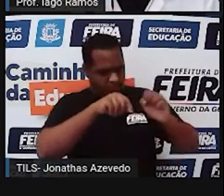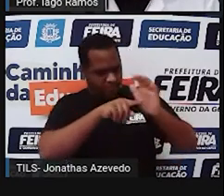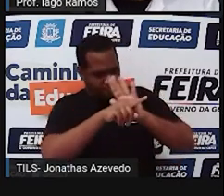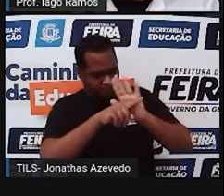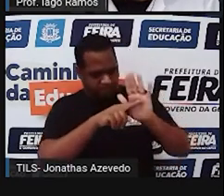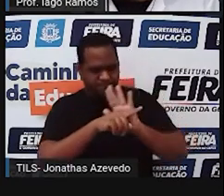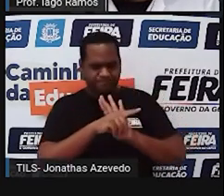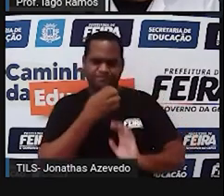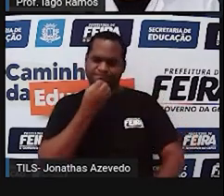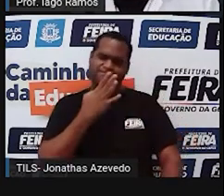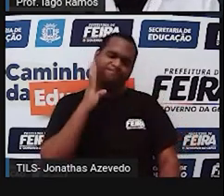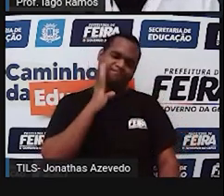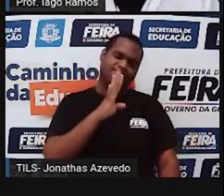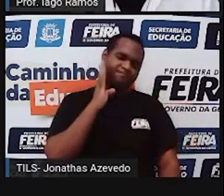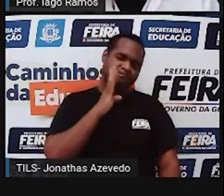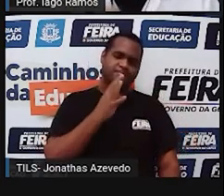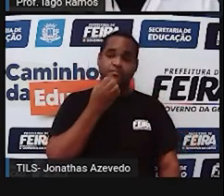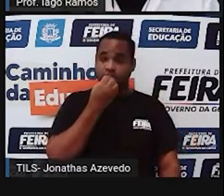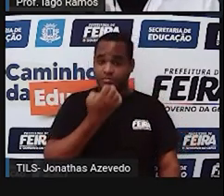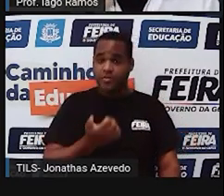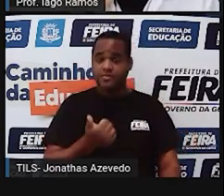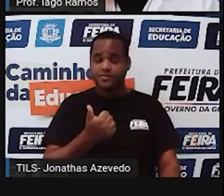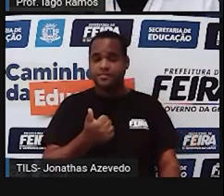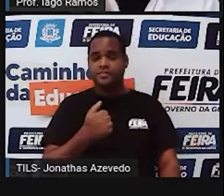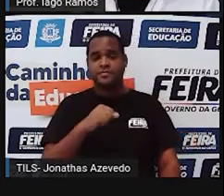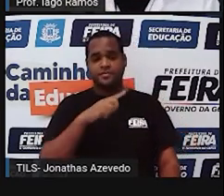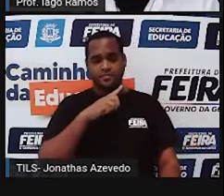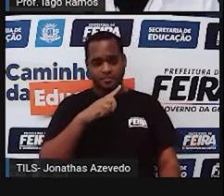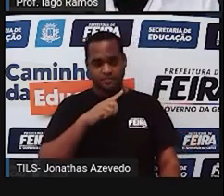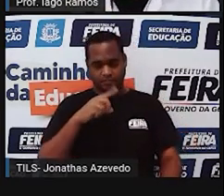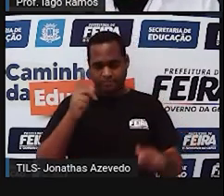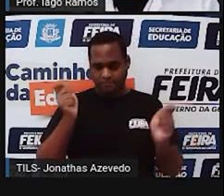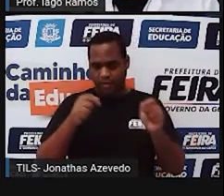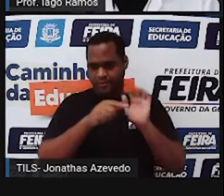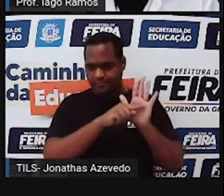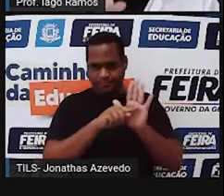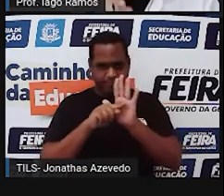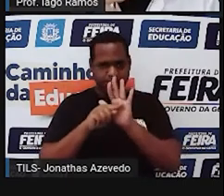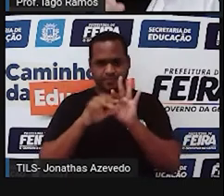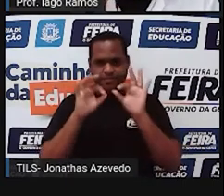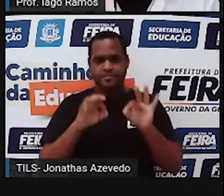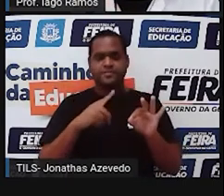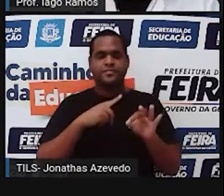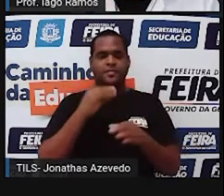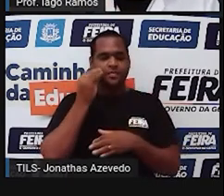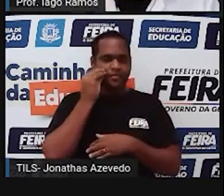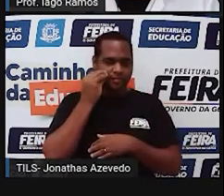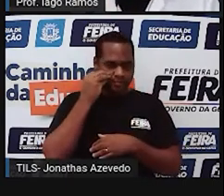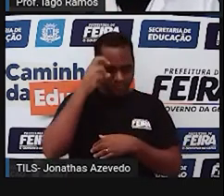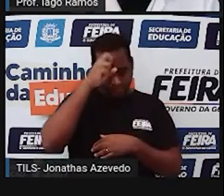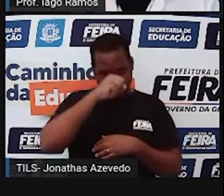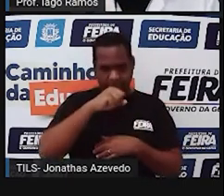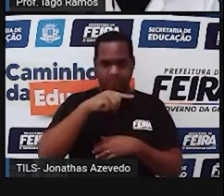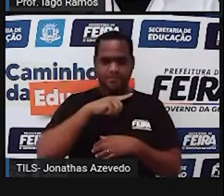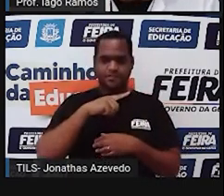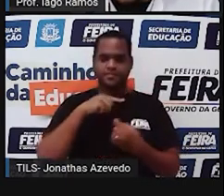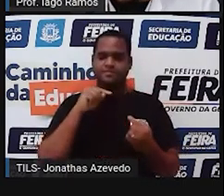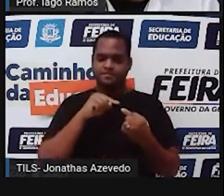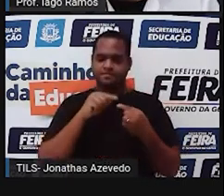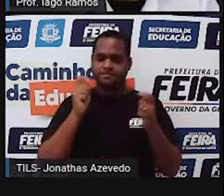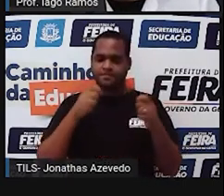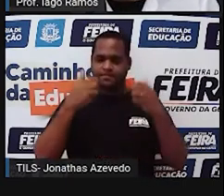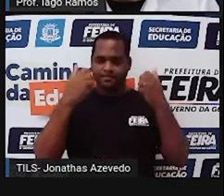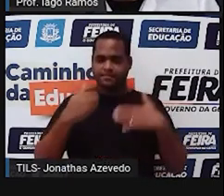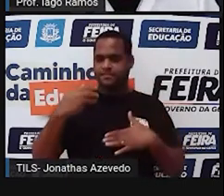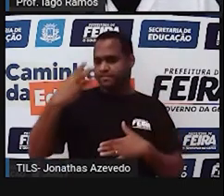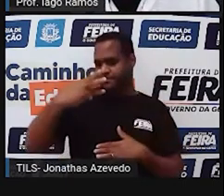coisa muito legal tá? e a investigação ajuda de fato a gente aprender e a gente vai pegar aquele modelo geométrico que tem a